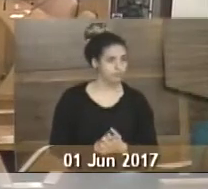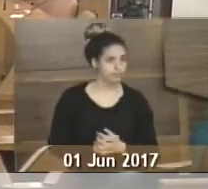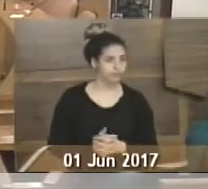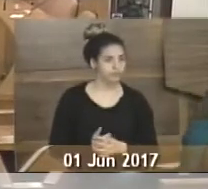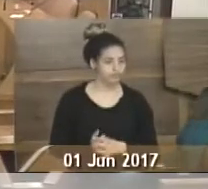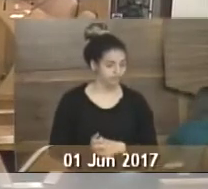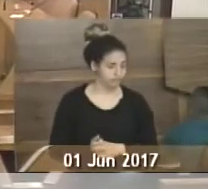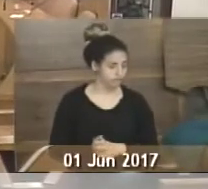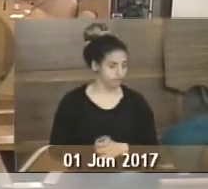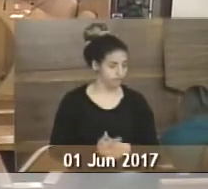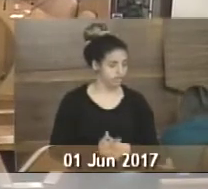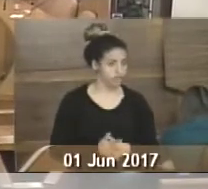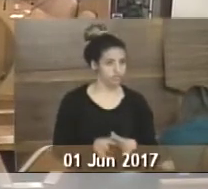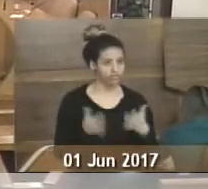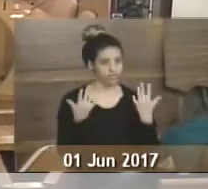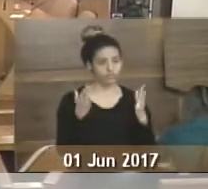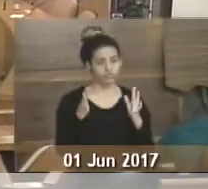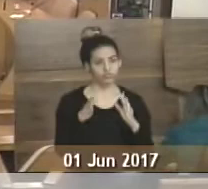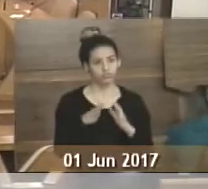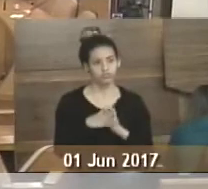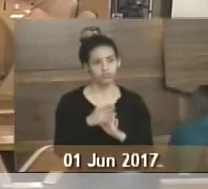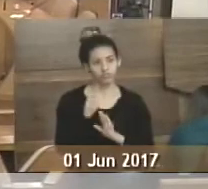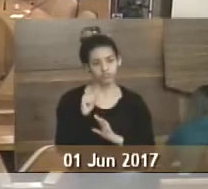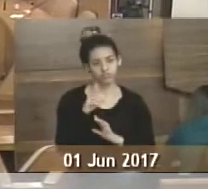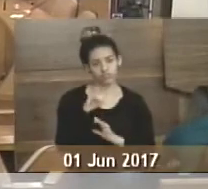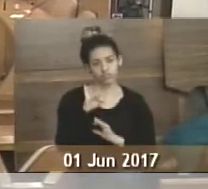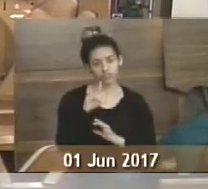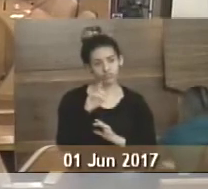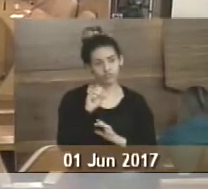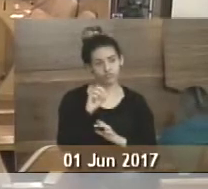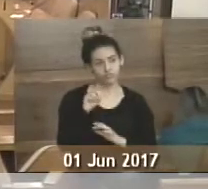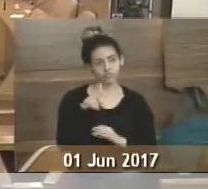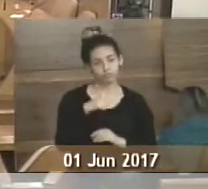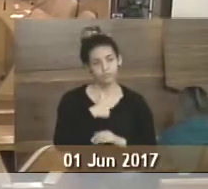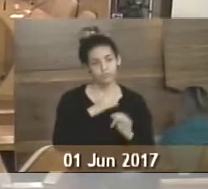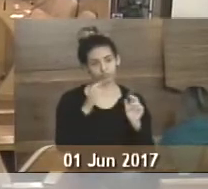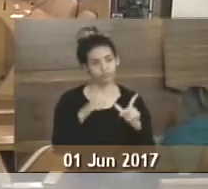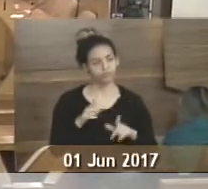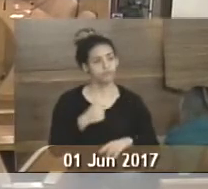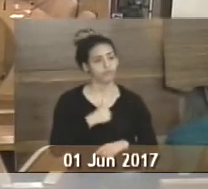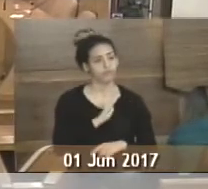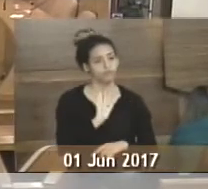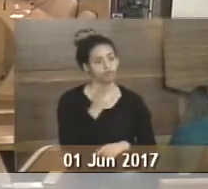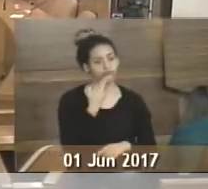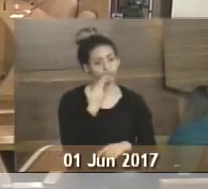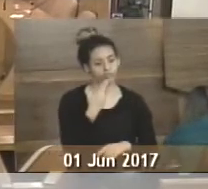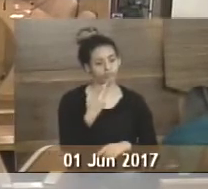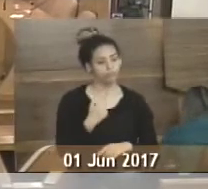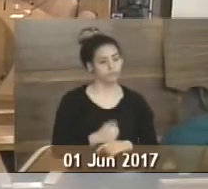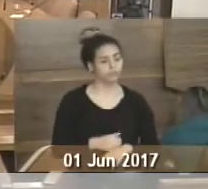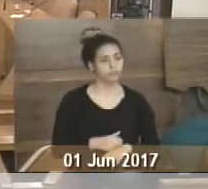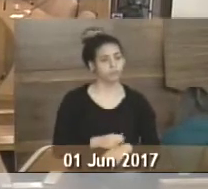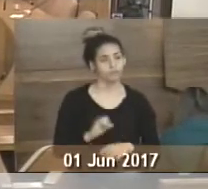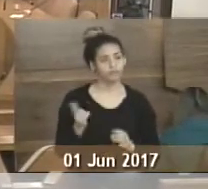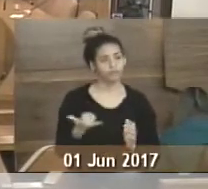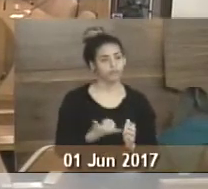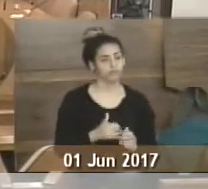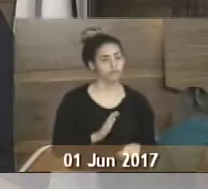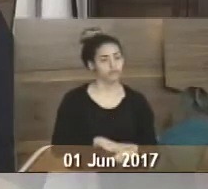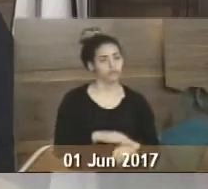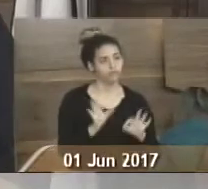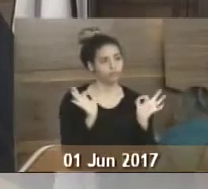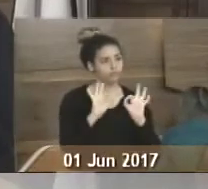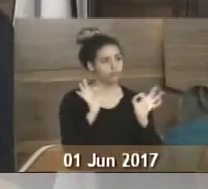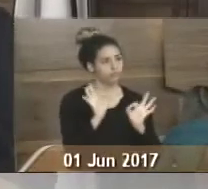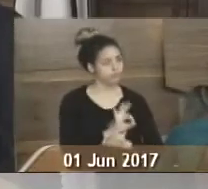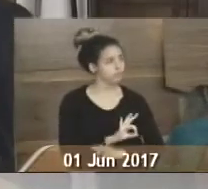Então, vamos lá, parabenizar ao doutor Adilson Bernardo, eu fiquei muito feliz, já tinha falado há muito tempo que a indicação mais perfeita